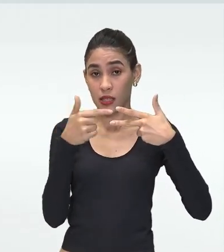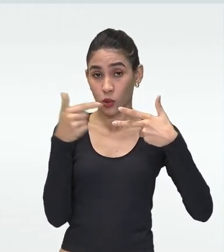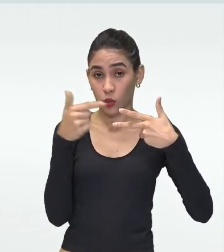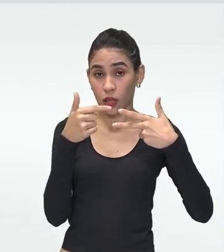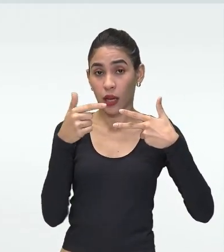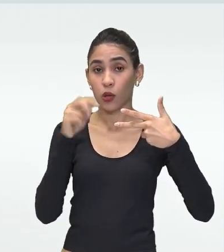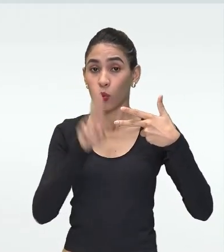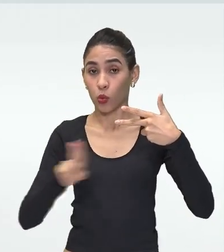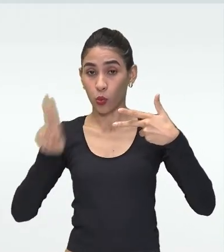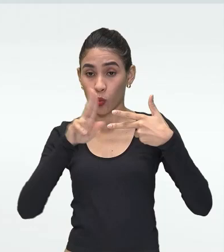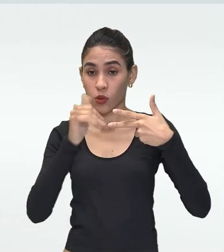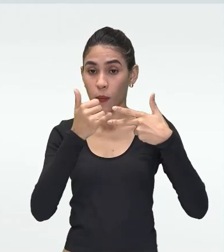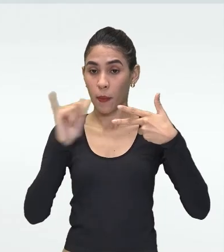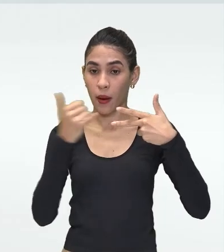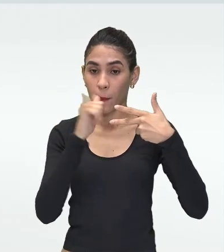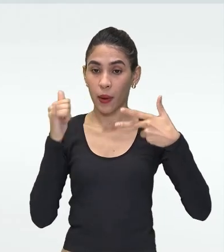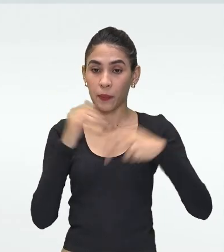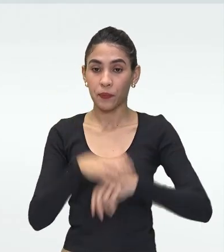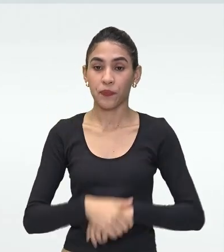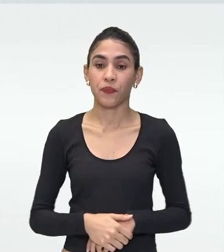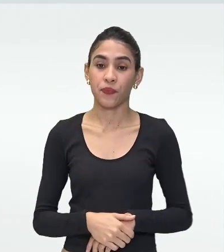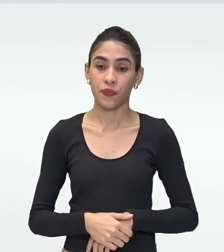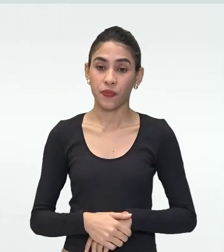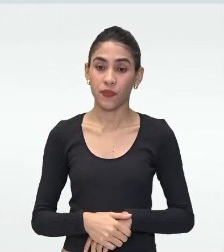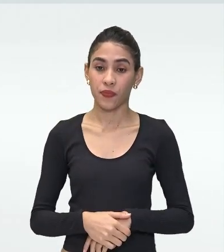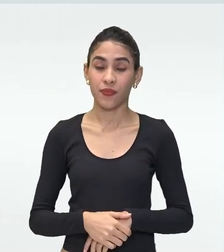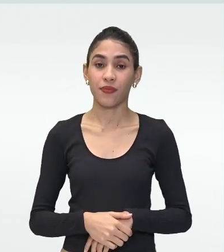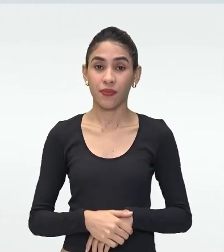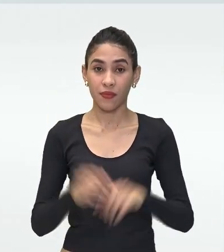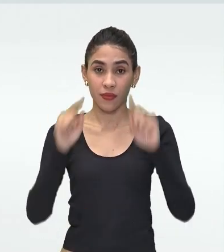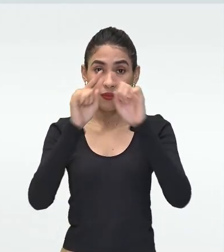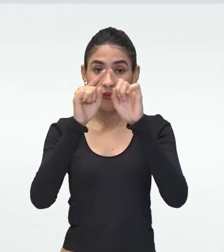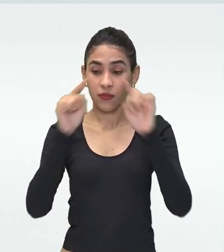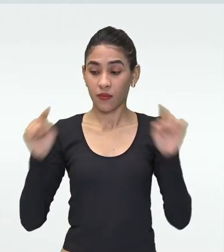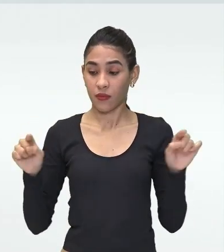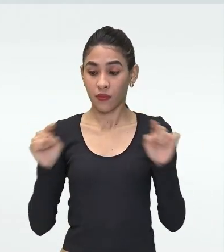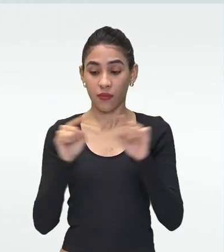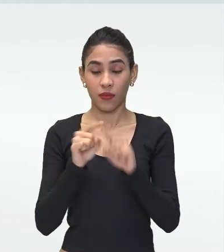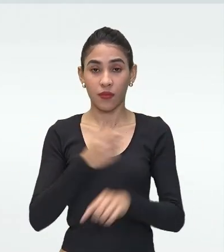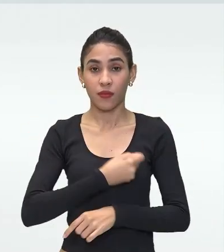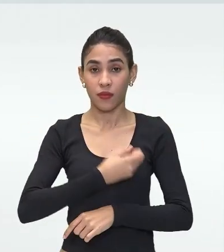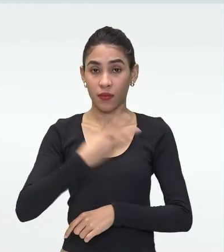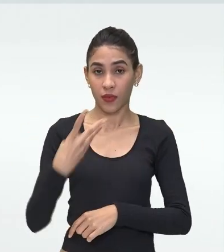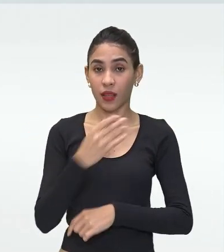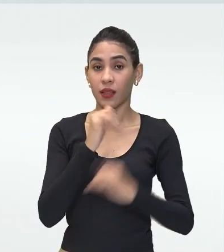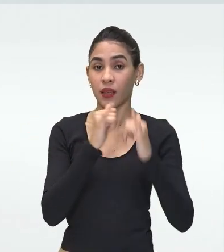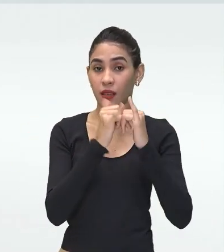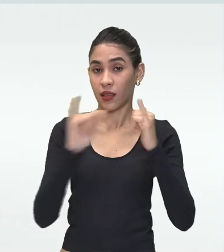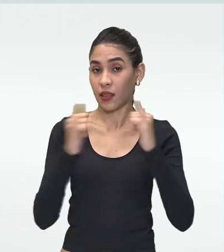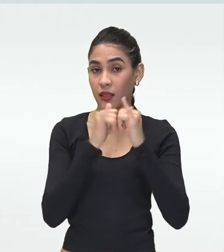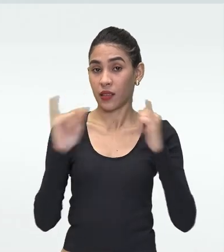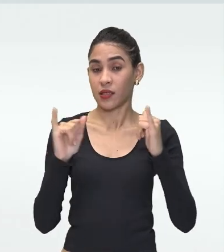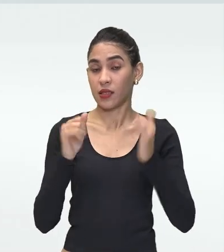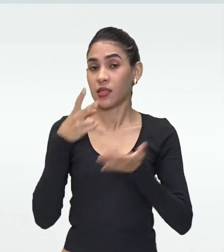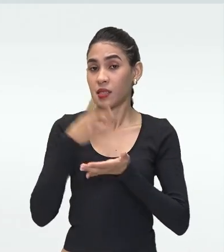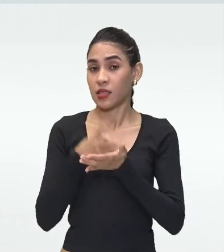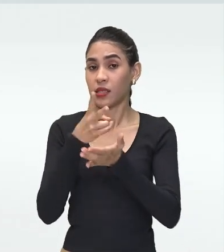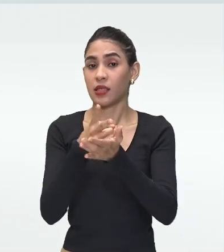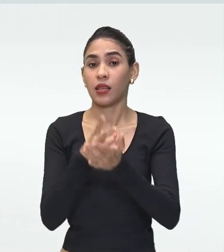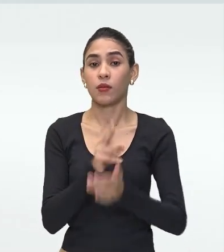a sua energia Tá bom? Então essa aqui é a pirâmide Que mostra para a gente A quantidade de energia Ela é sempre